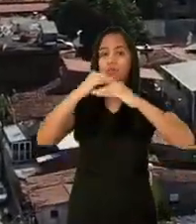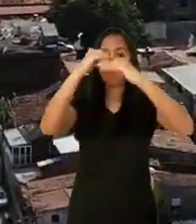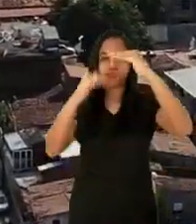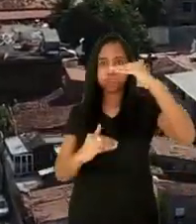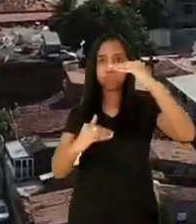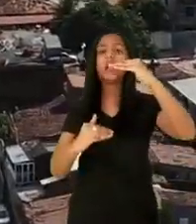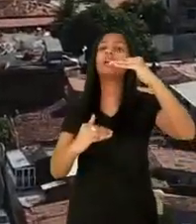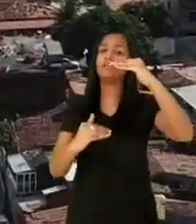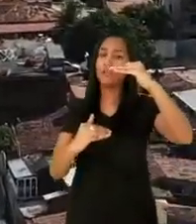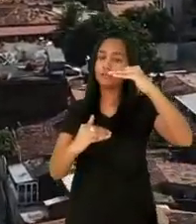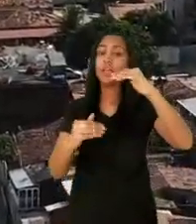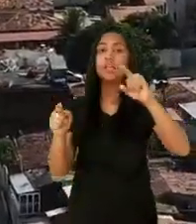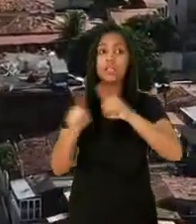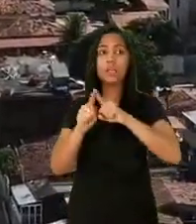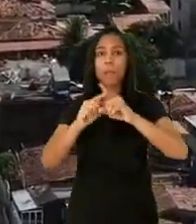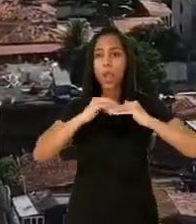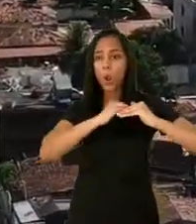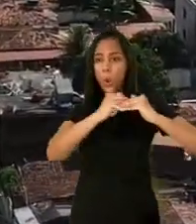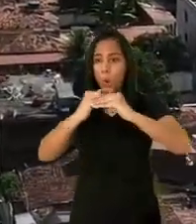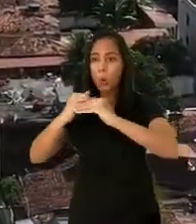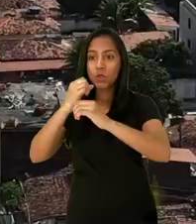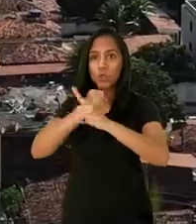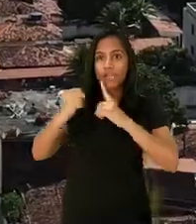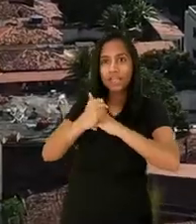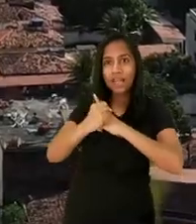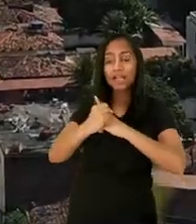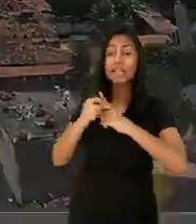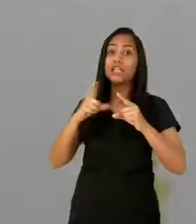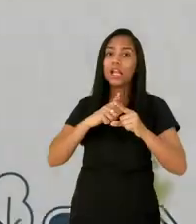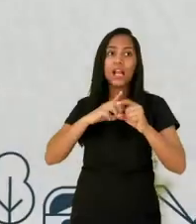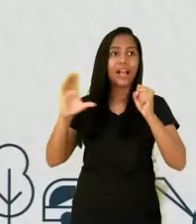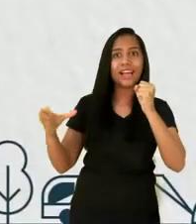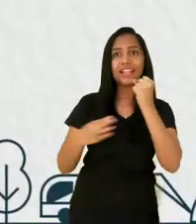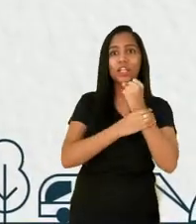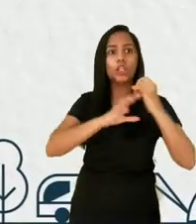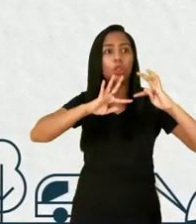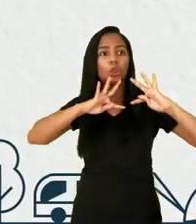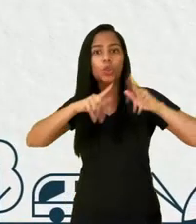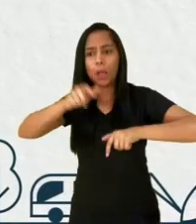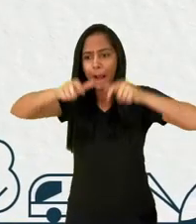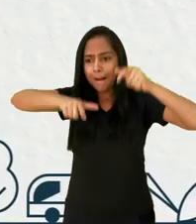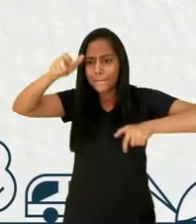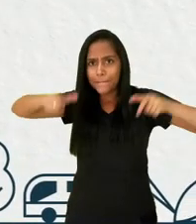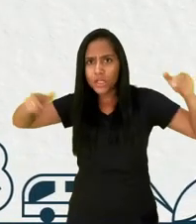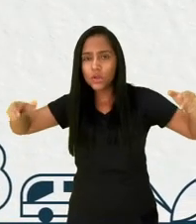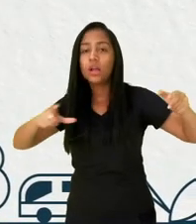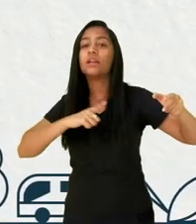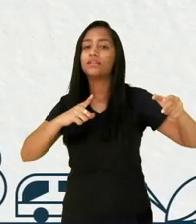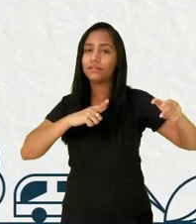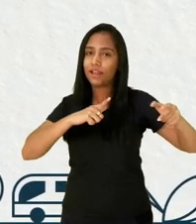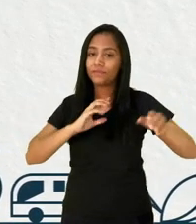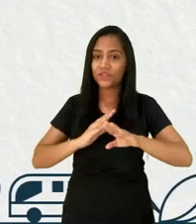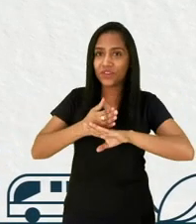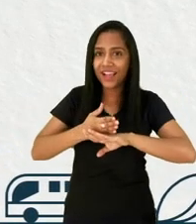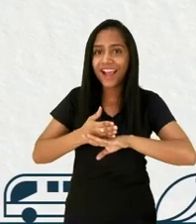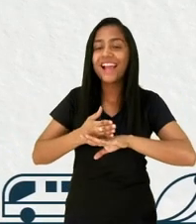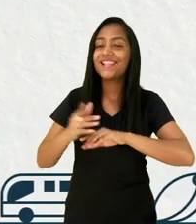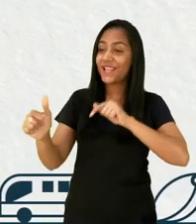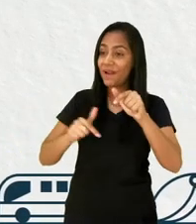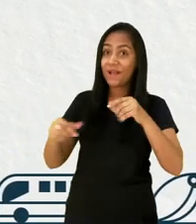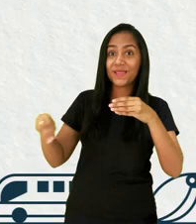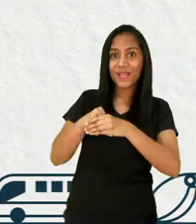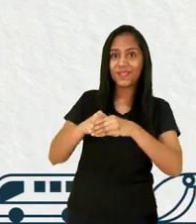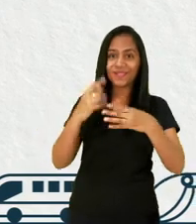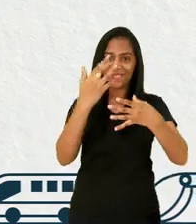ajudar a superar desafios que as nossas cidades enfrentam, como o desafio de reduzir desigualdades sociais, de incluir todas as pessoas no mundo digital